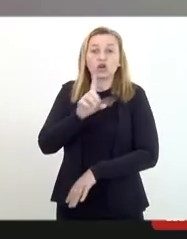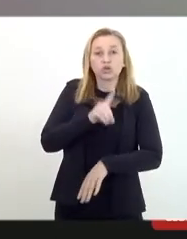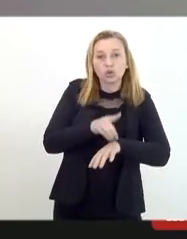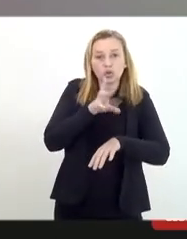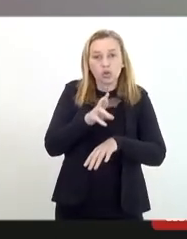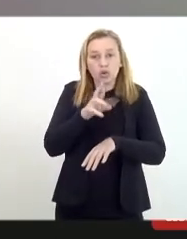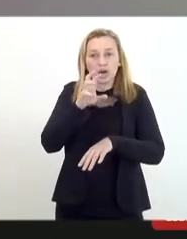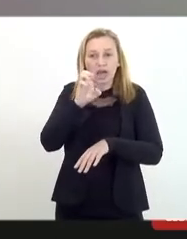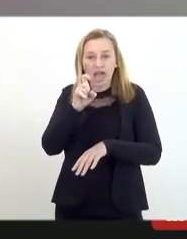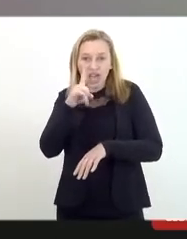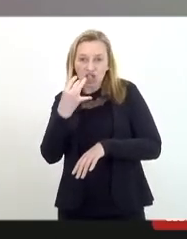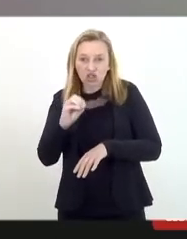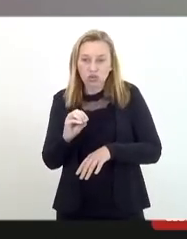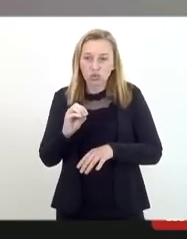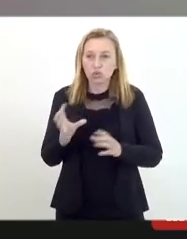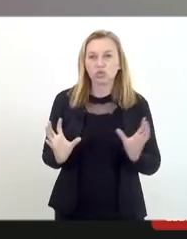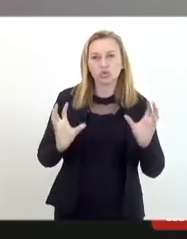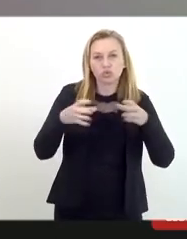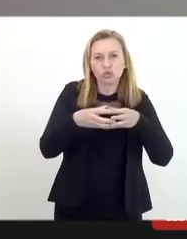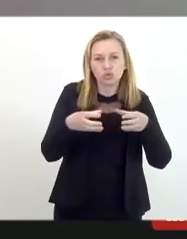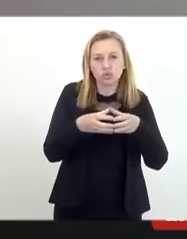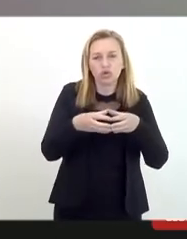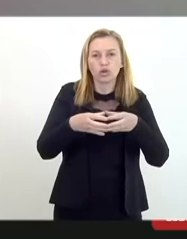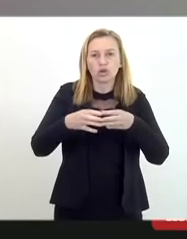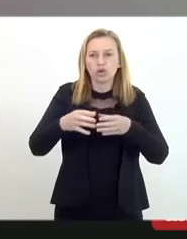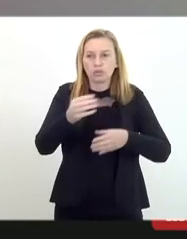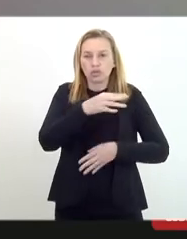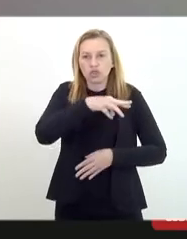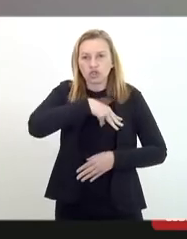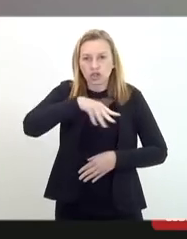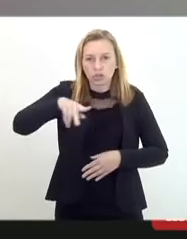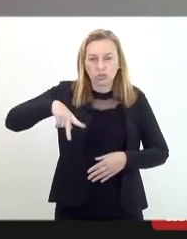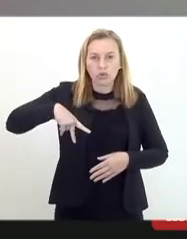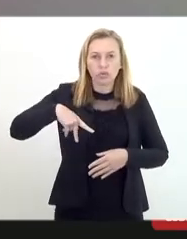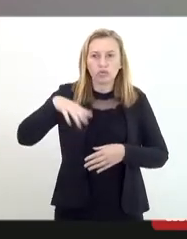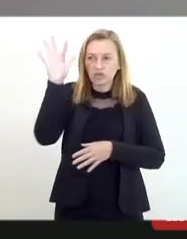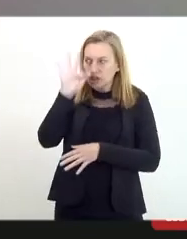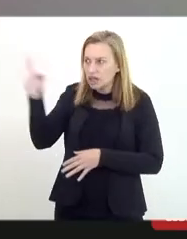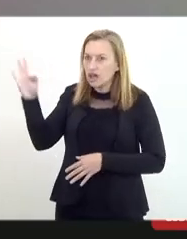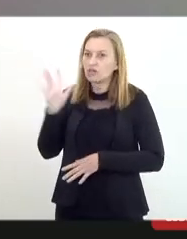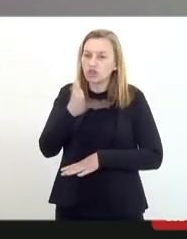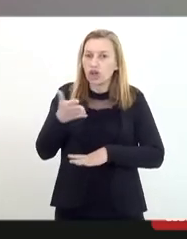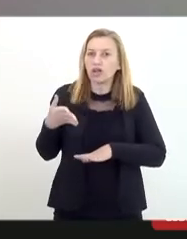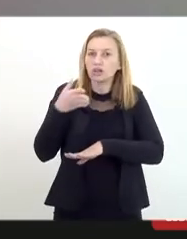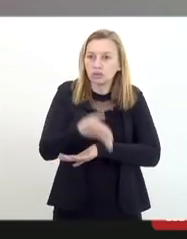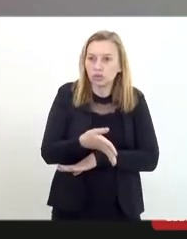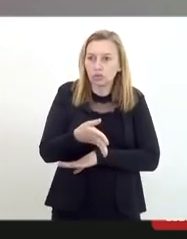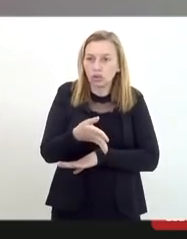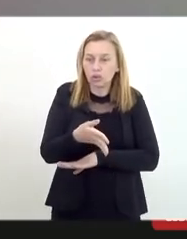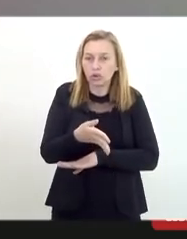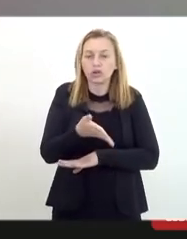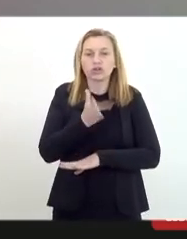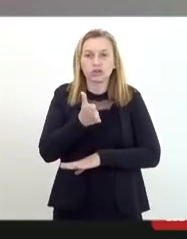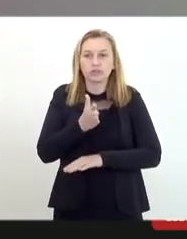em conjunto com o Ministério Público Federal, já entrou em lítico consórcio com uma